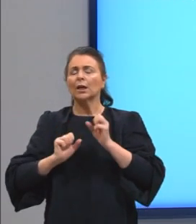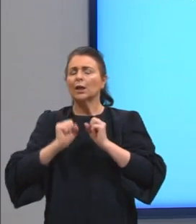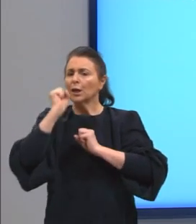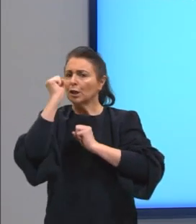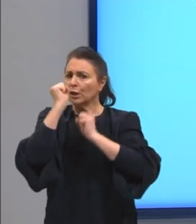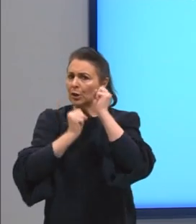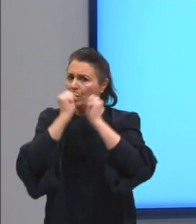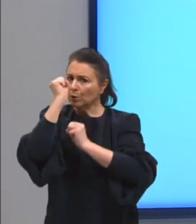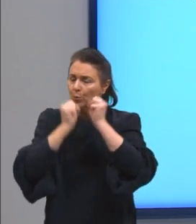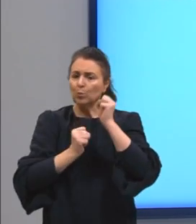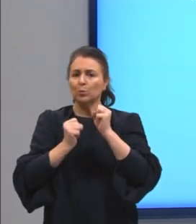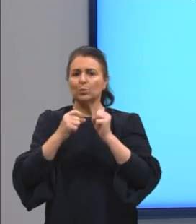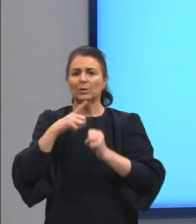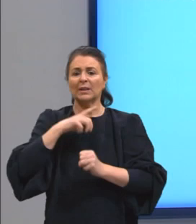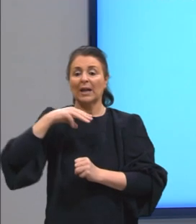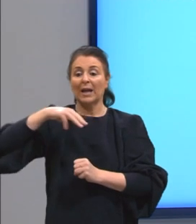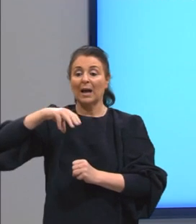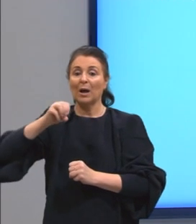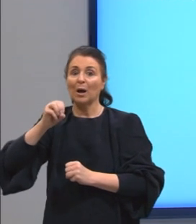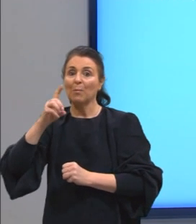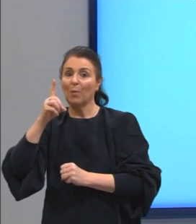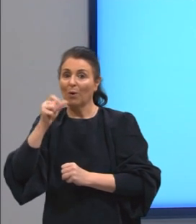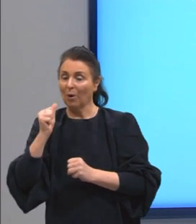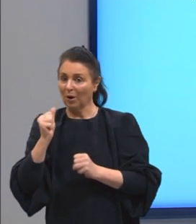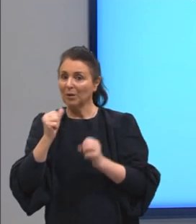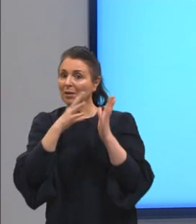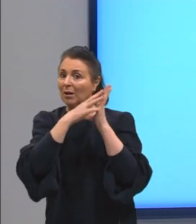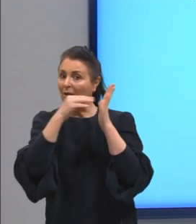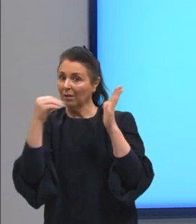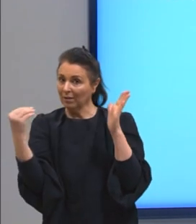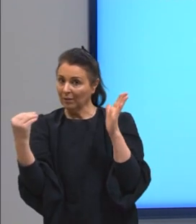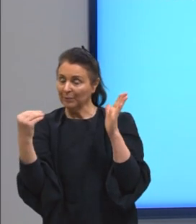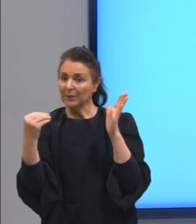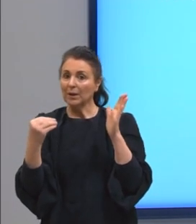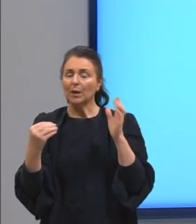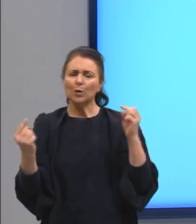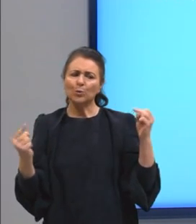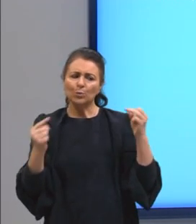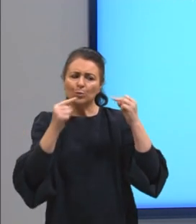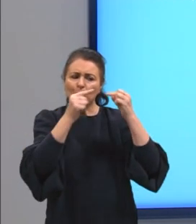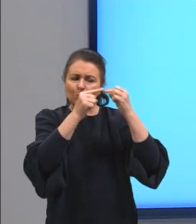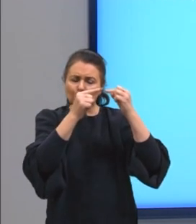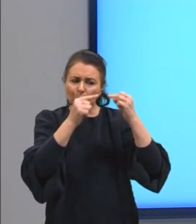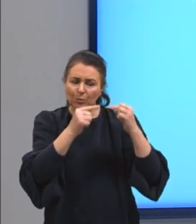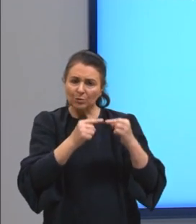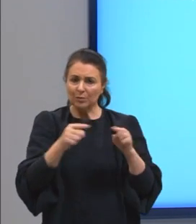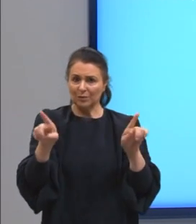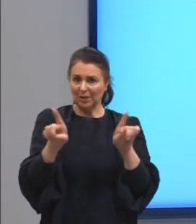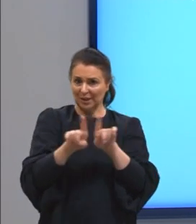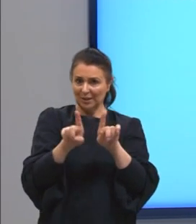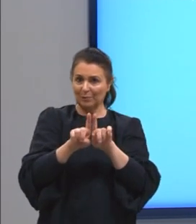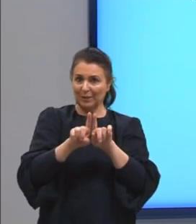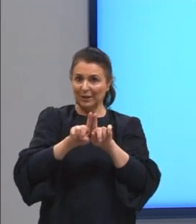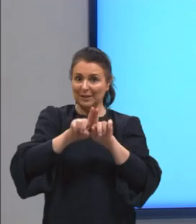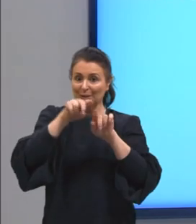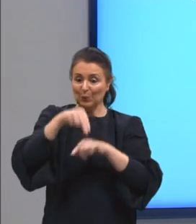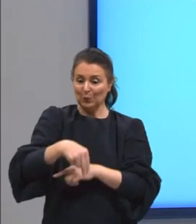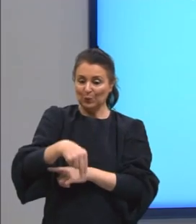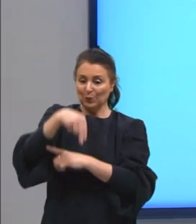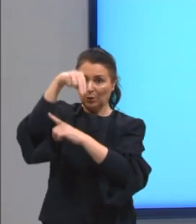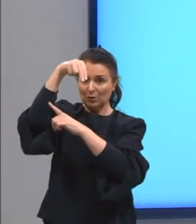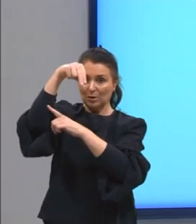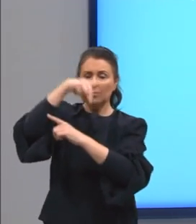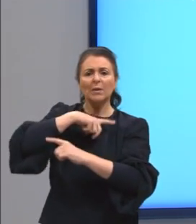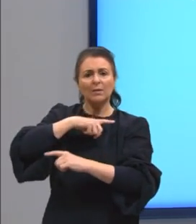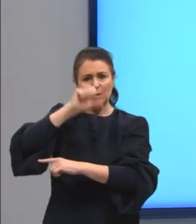tem questão da moda, entre outras coisas. Já as betas, também, né, estão no Hemisfério Norte, mas também tem no Hemisfério